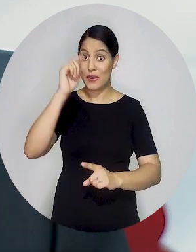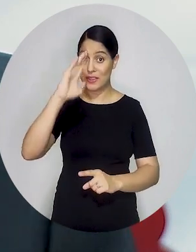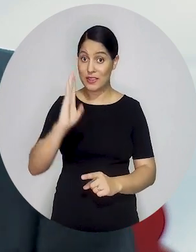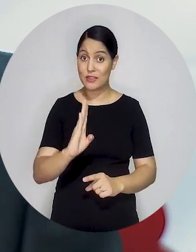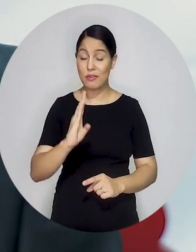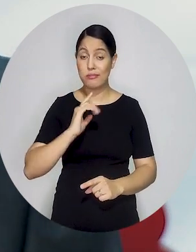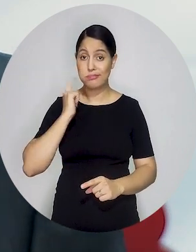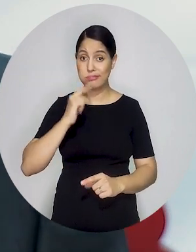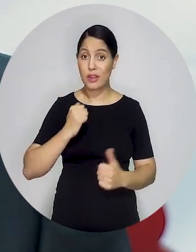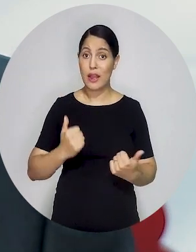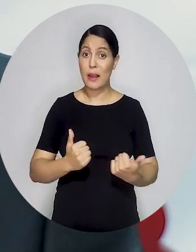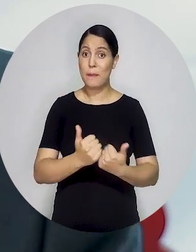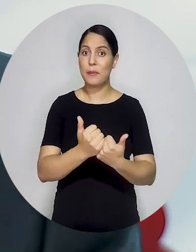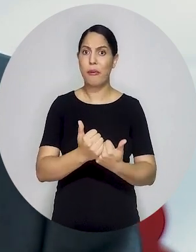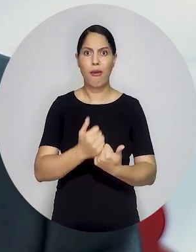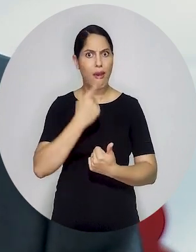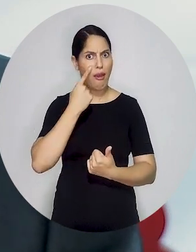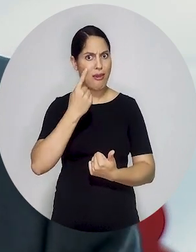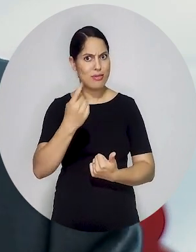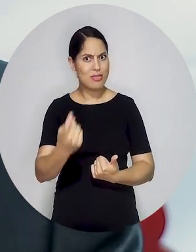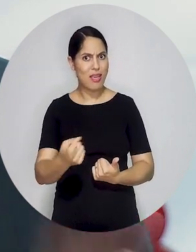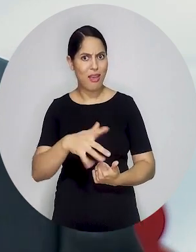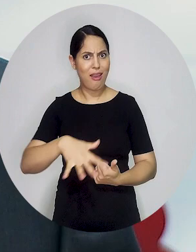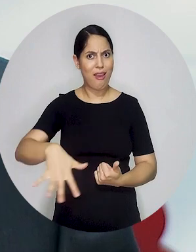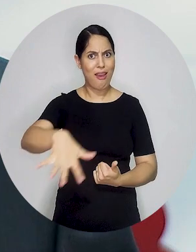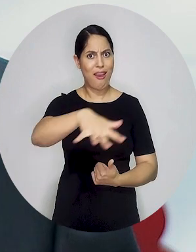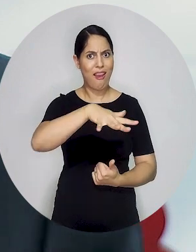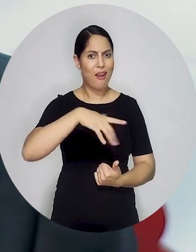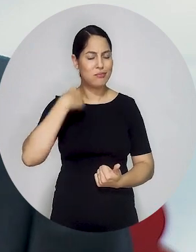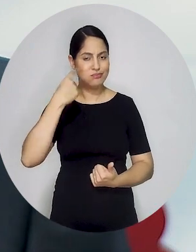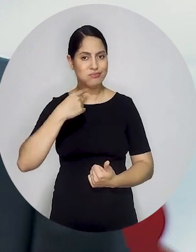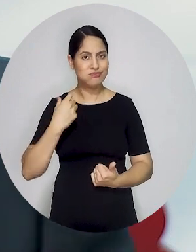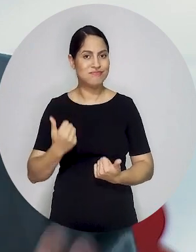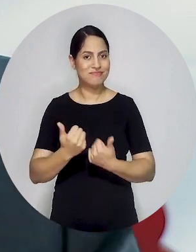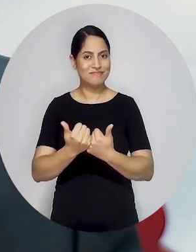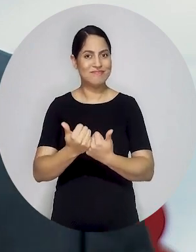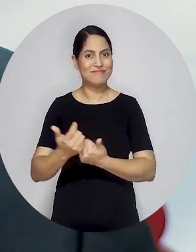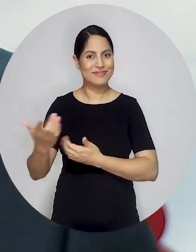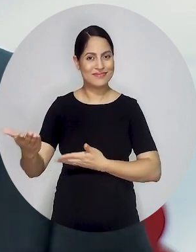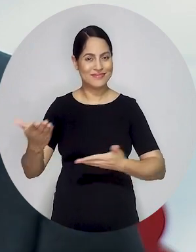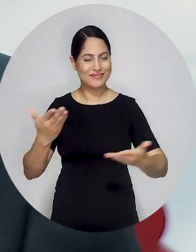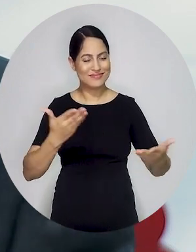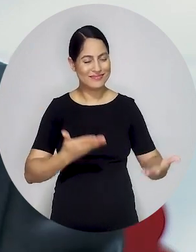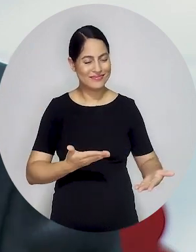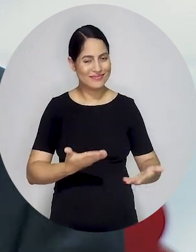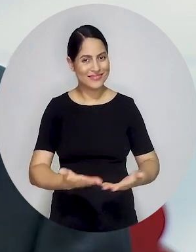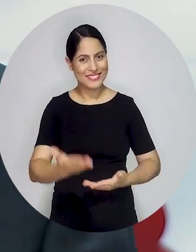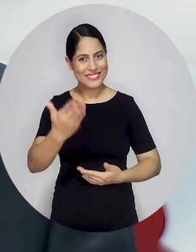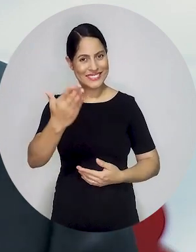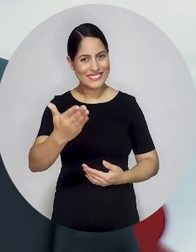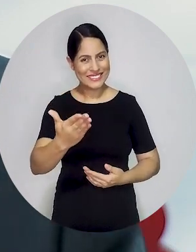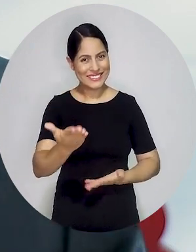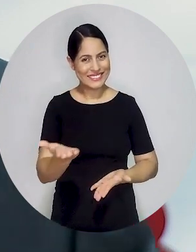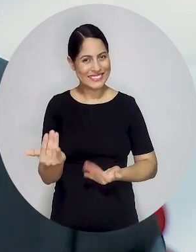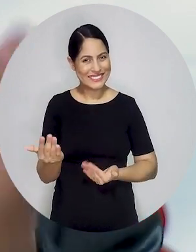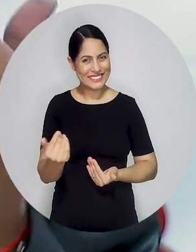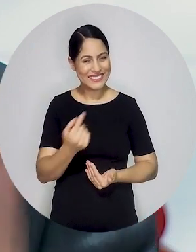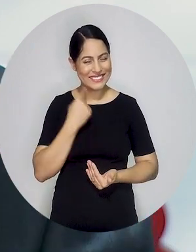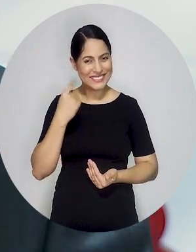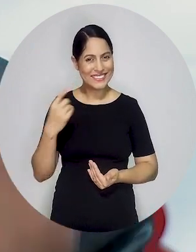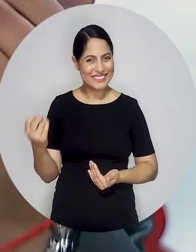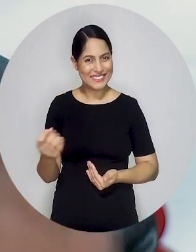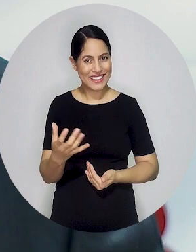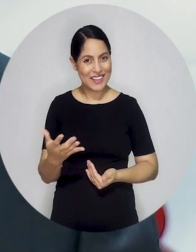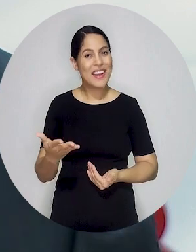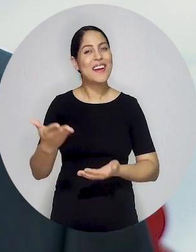seja, o Encontro Nacional da Jovem Advocacia é o momento mais importante do debate para o interesse da nossa categoria. Portanto, convido